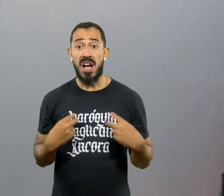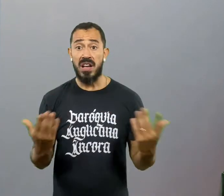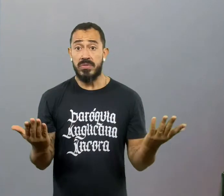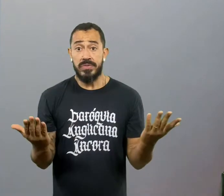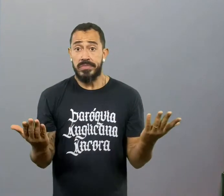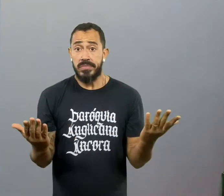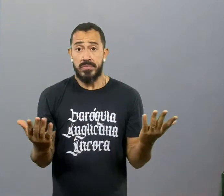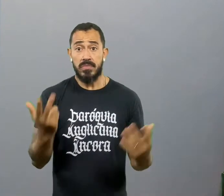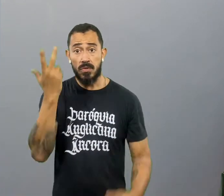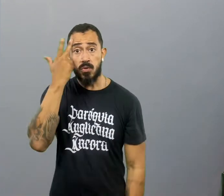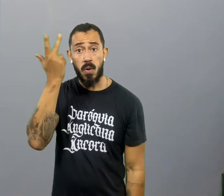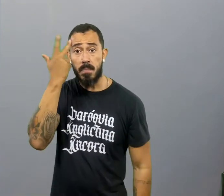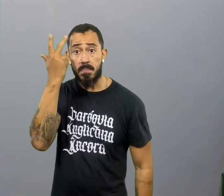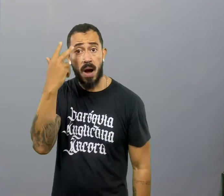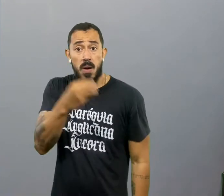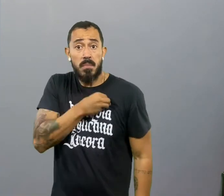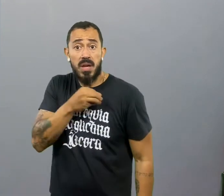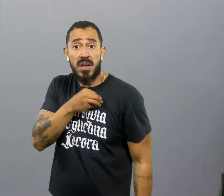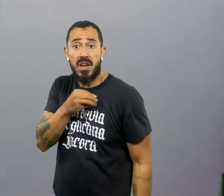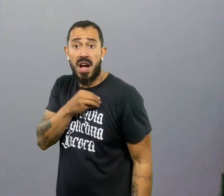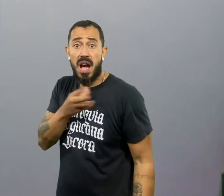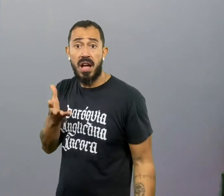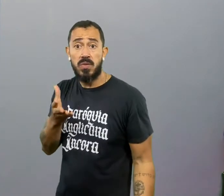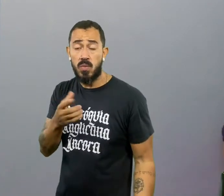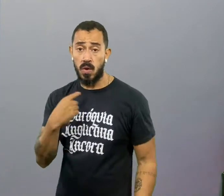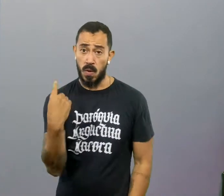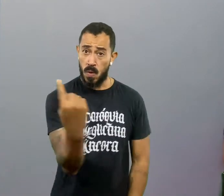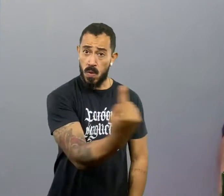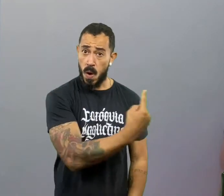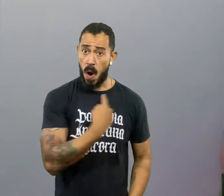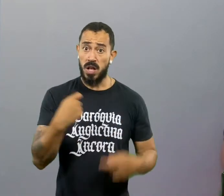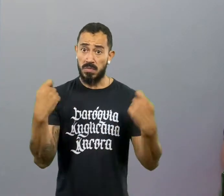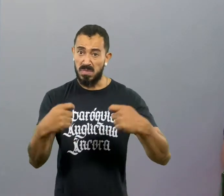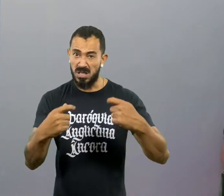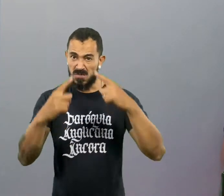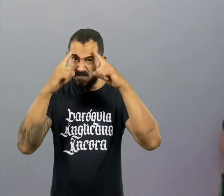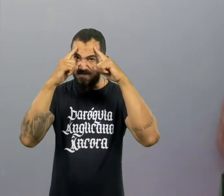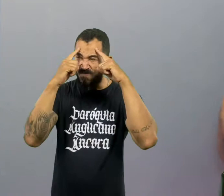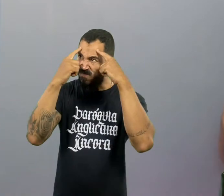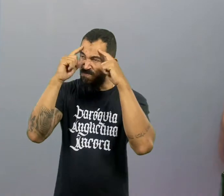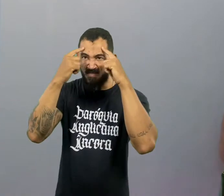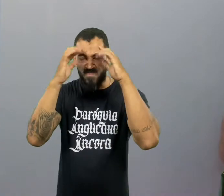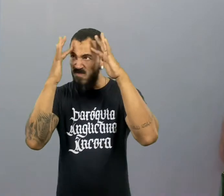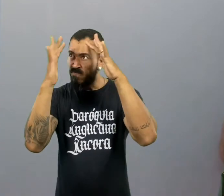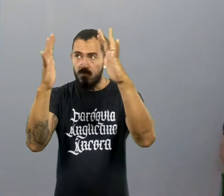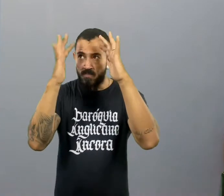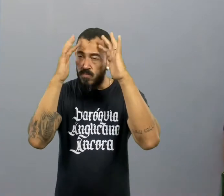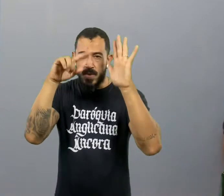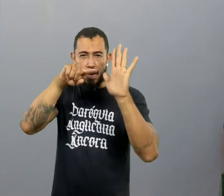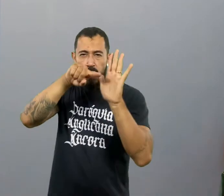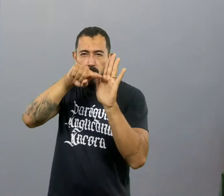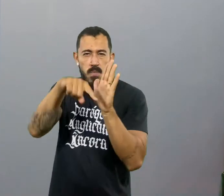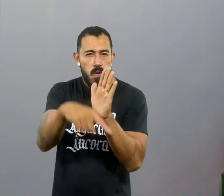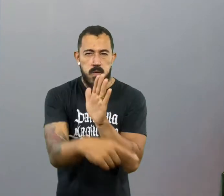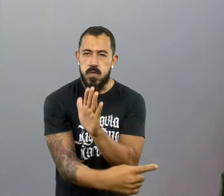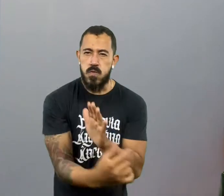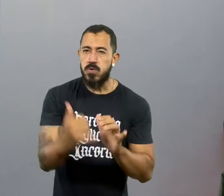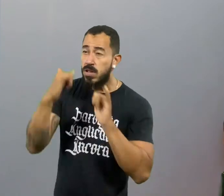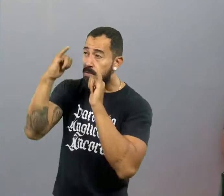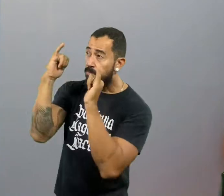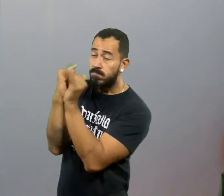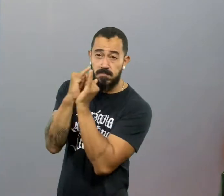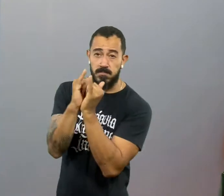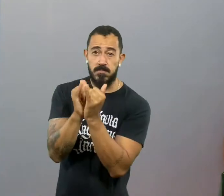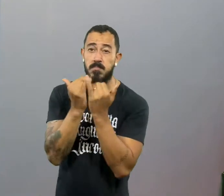pecado. Então, é ser capaz de fazer uma reflexão profunda. dos seus erros se arrepender, pedir